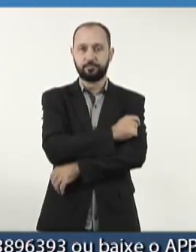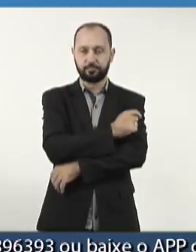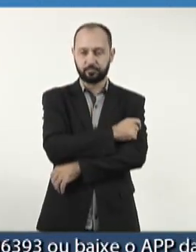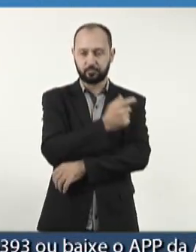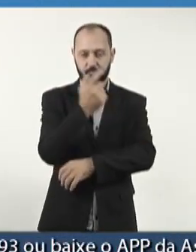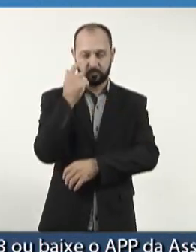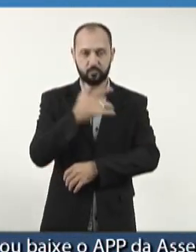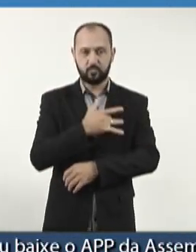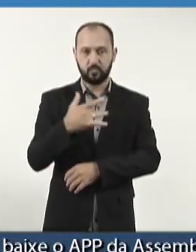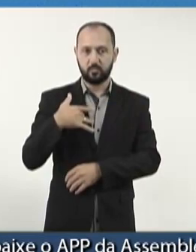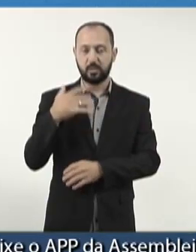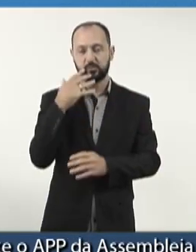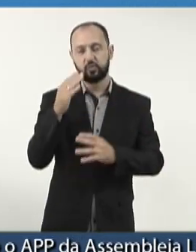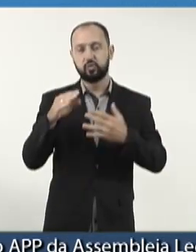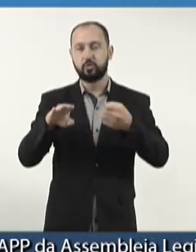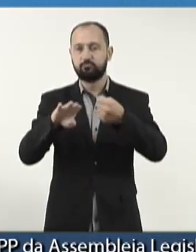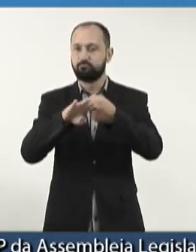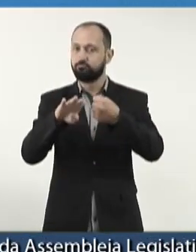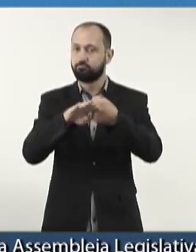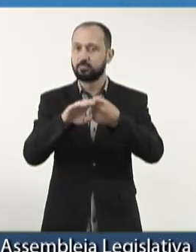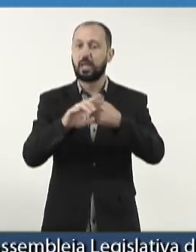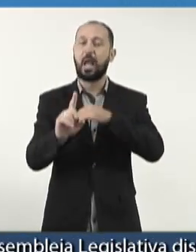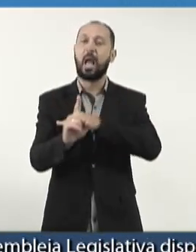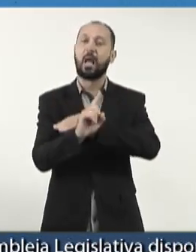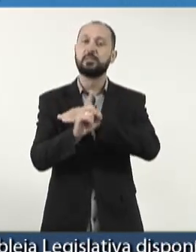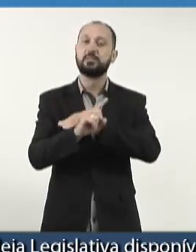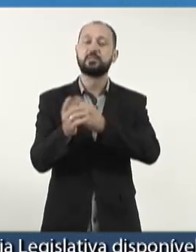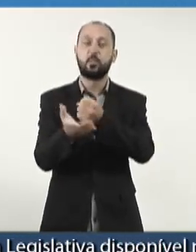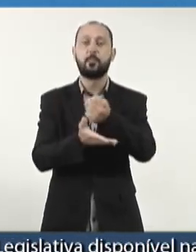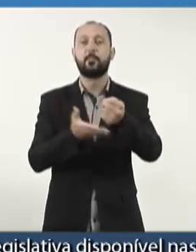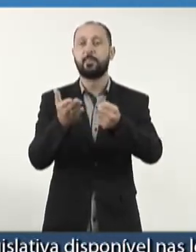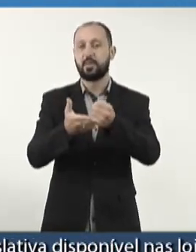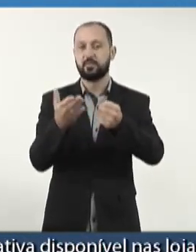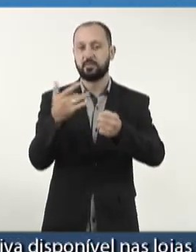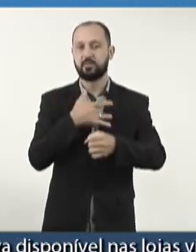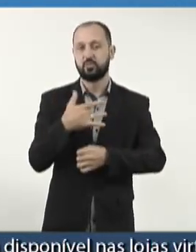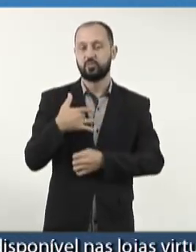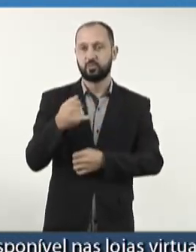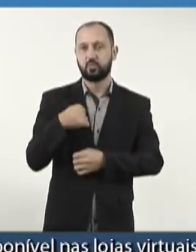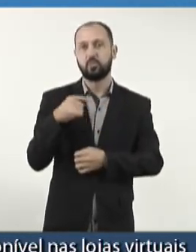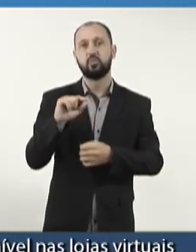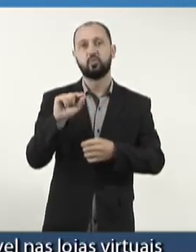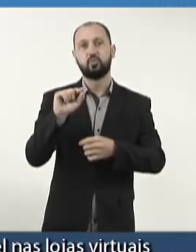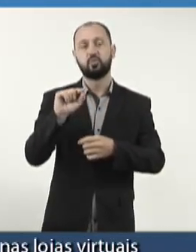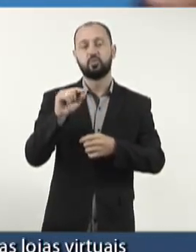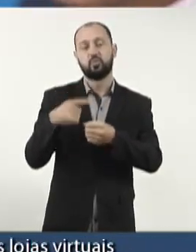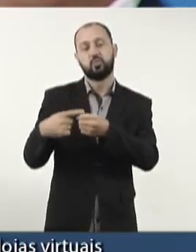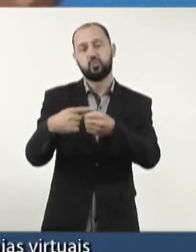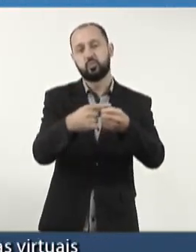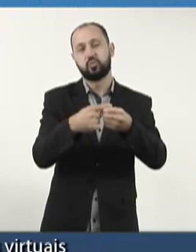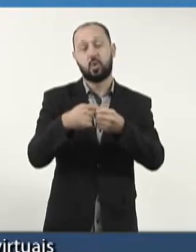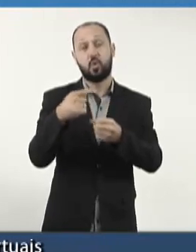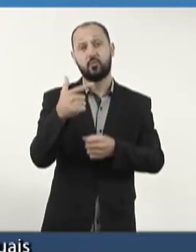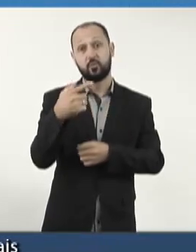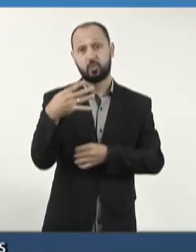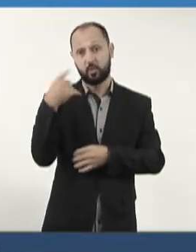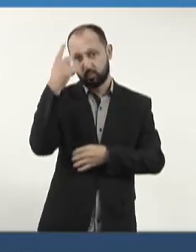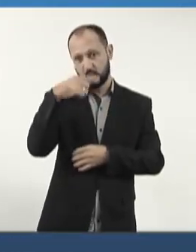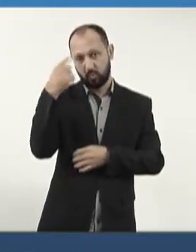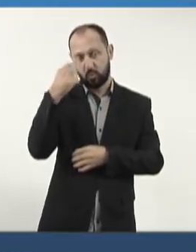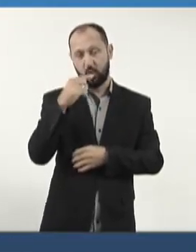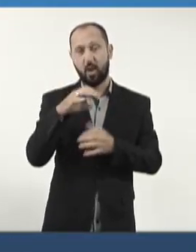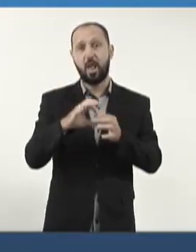complexidade intermediária, que atua na atenção básica à saúde e à rede hospitalar no município, com funcionamento 24 horas